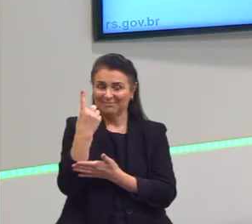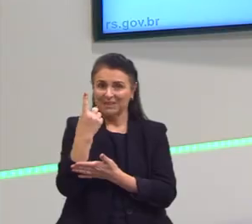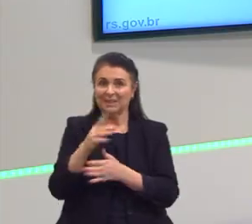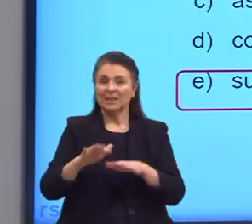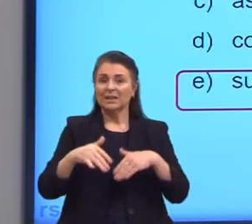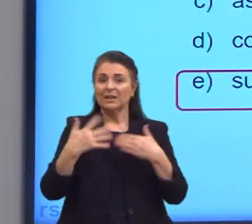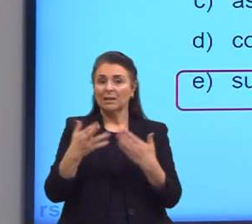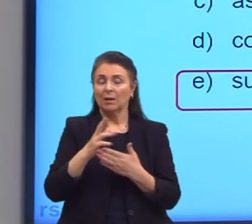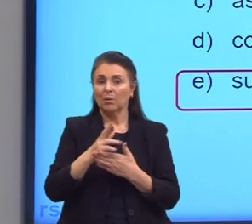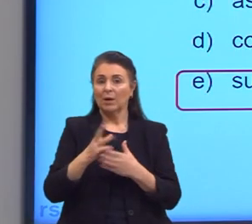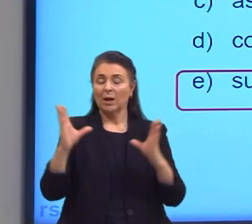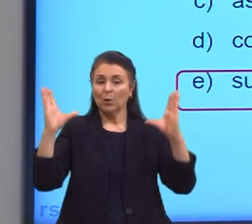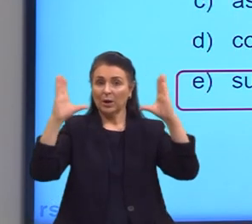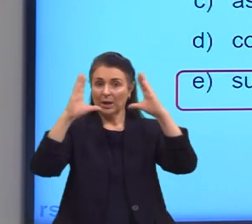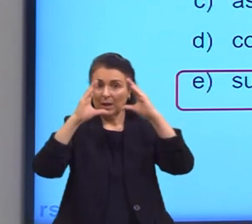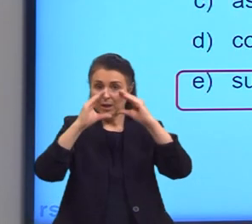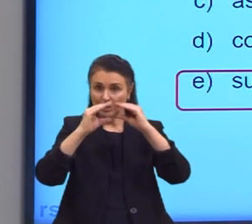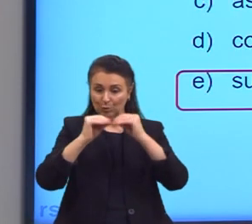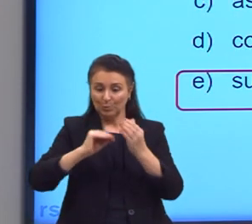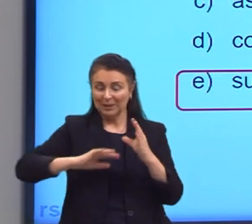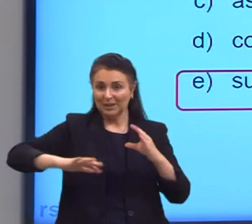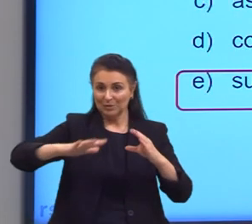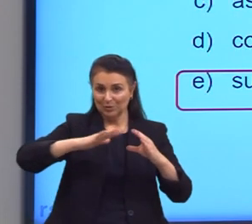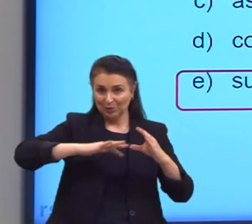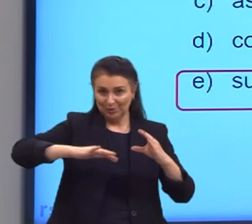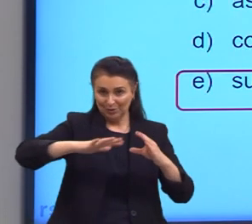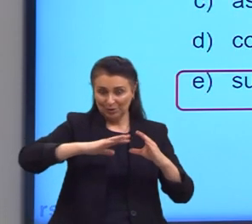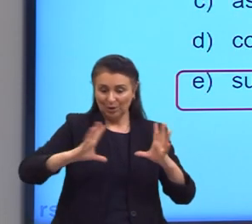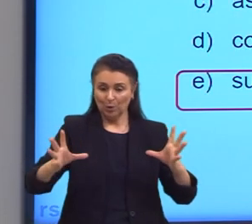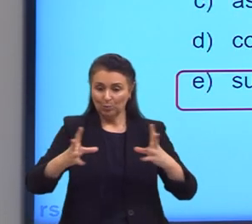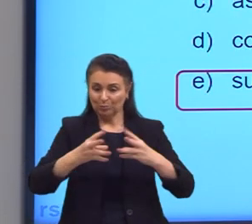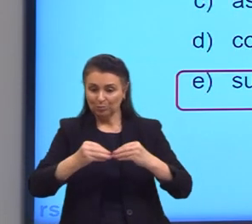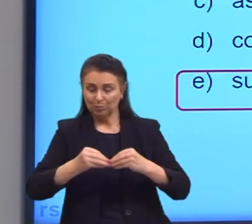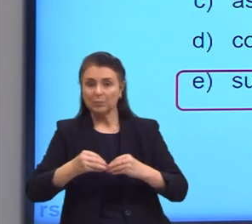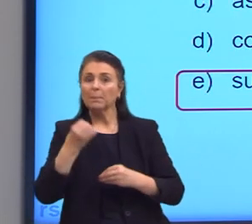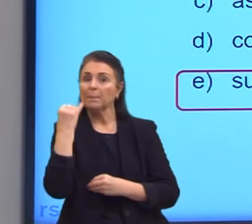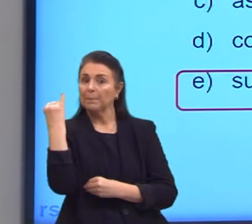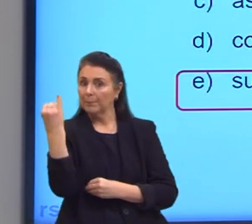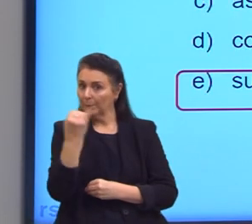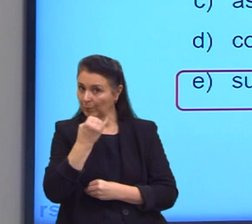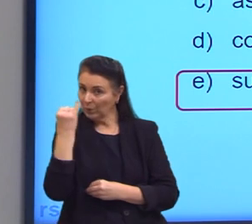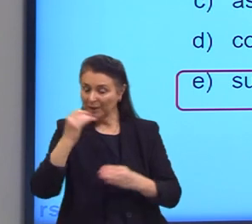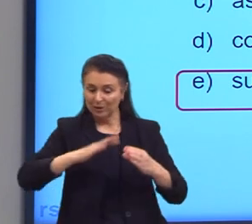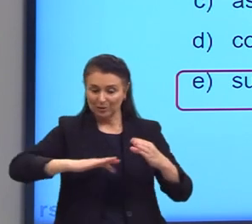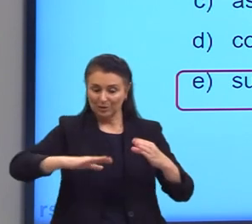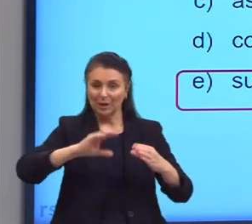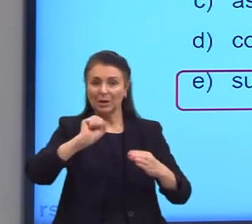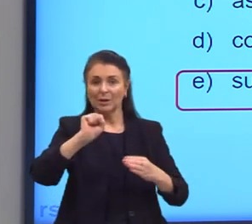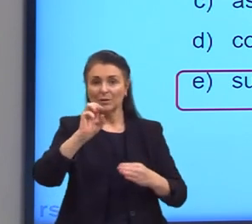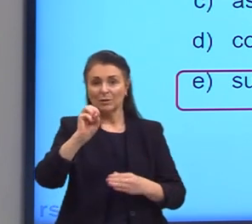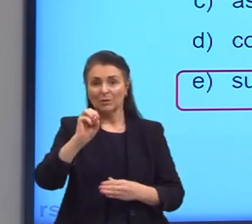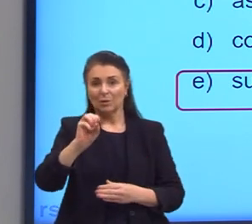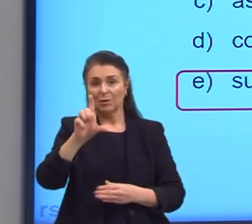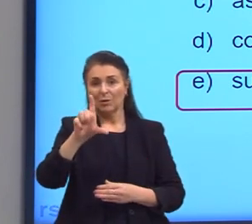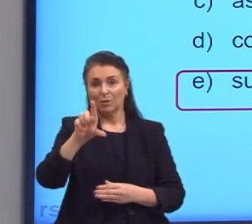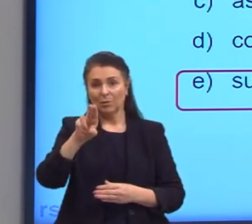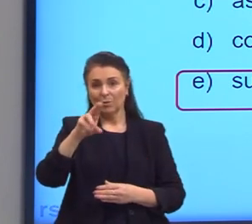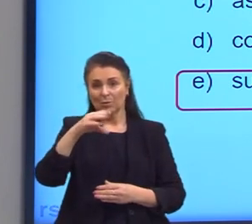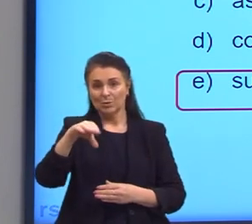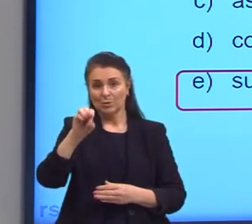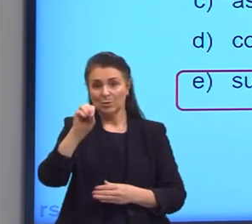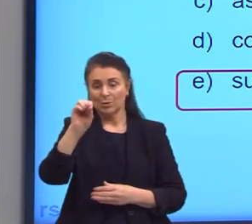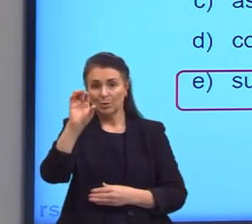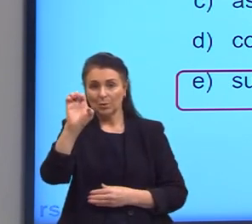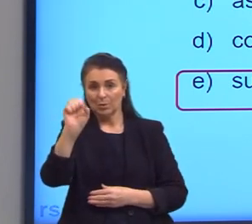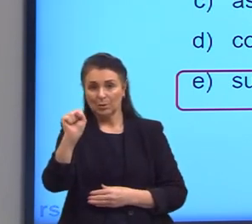Então, isso é um resumo das soluções. As soluções são bem importantes a gente entender bem elas, porque é uma das áreas da